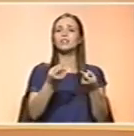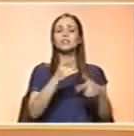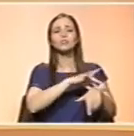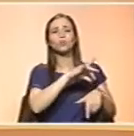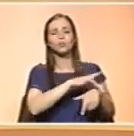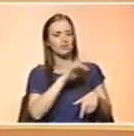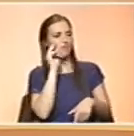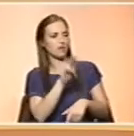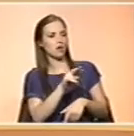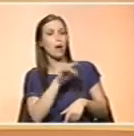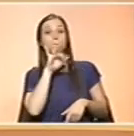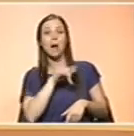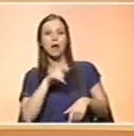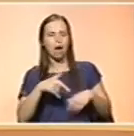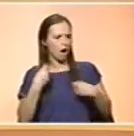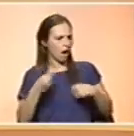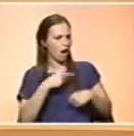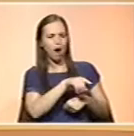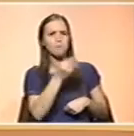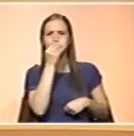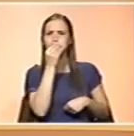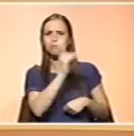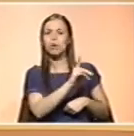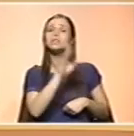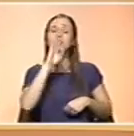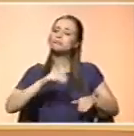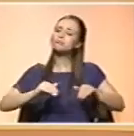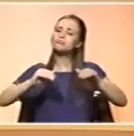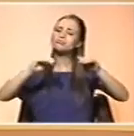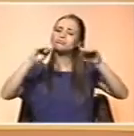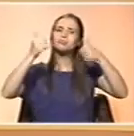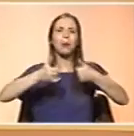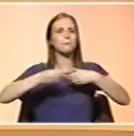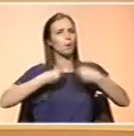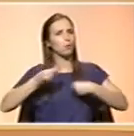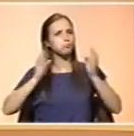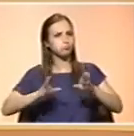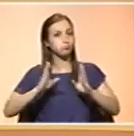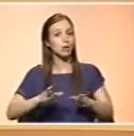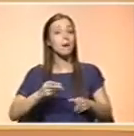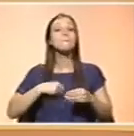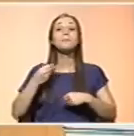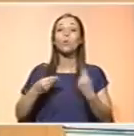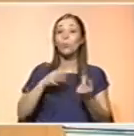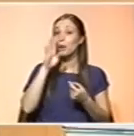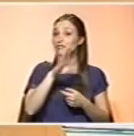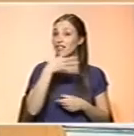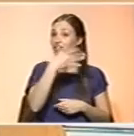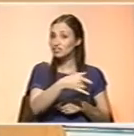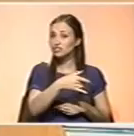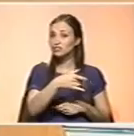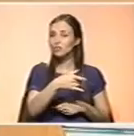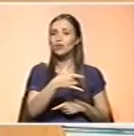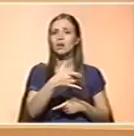que as mães valorizam sempre muito, desde que a criança esteja a crescer bem, não temos que nos preocupar. Nós preocupamos é quando a mãe nos diz que ela come muito e